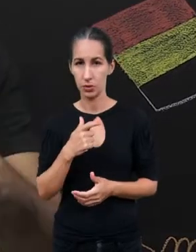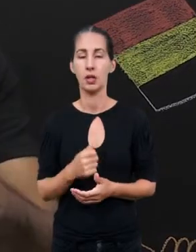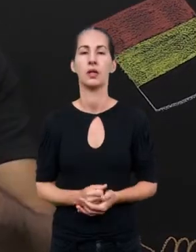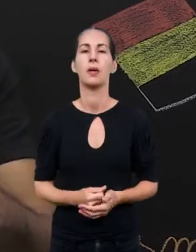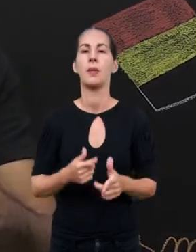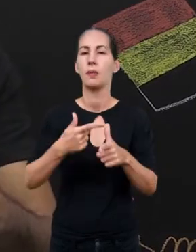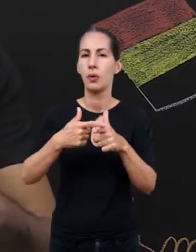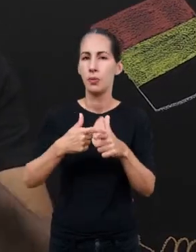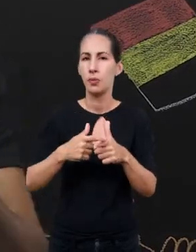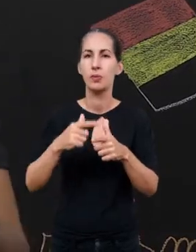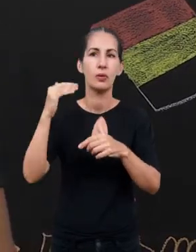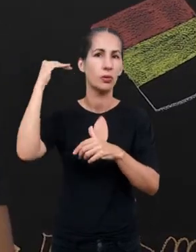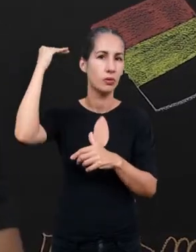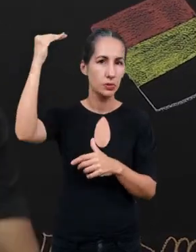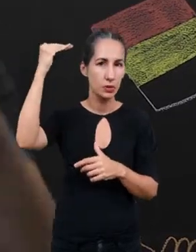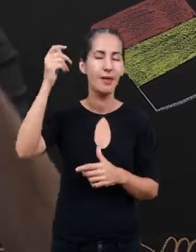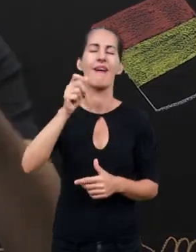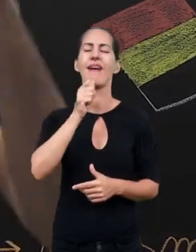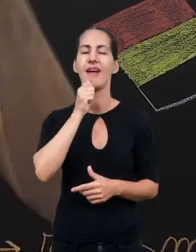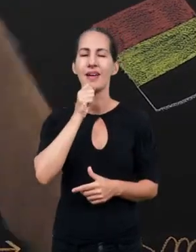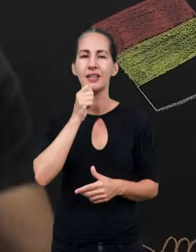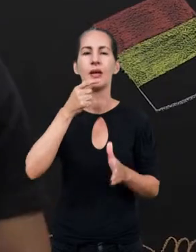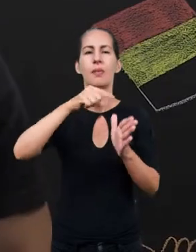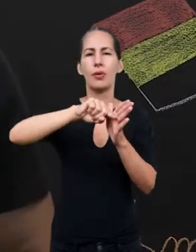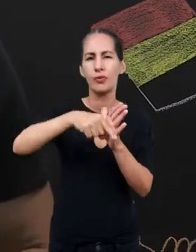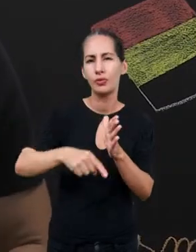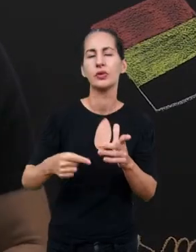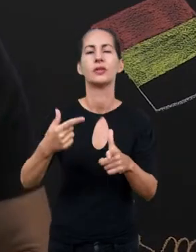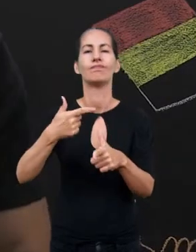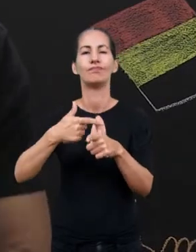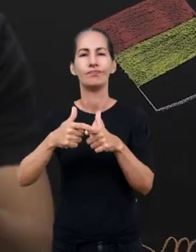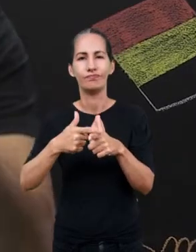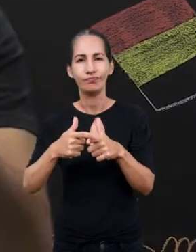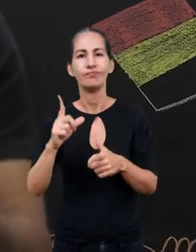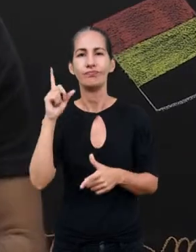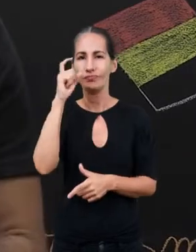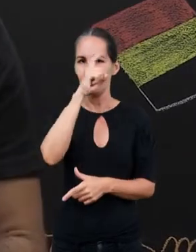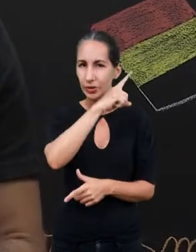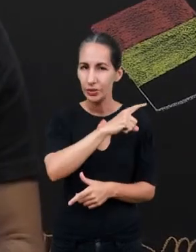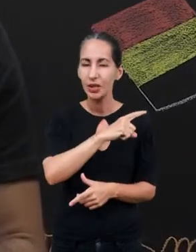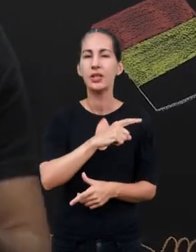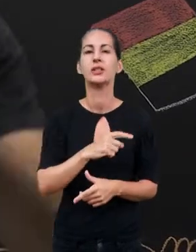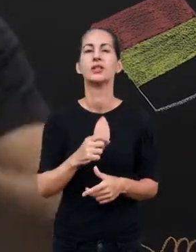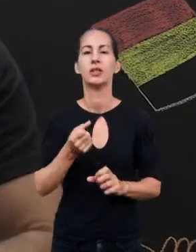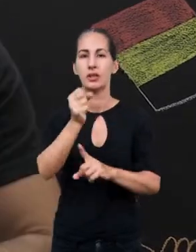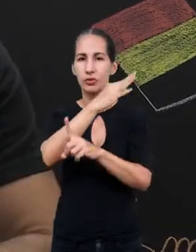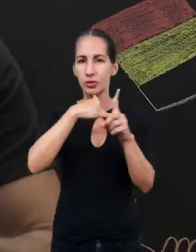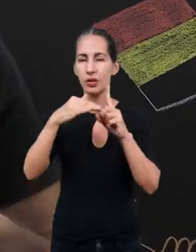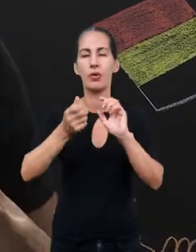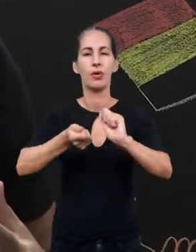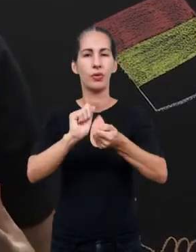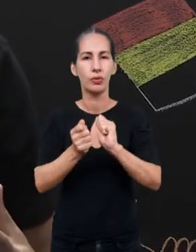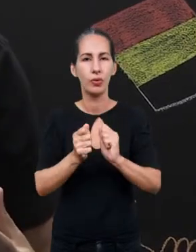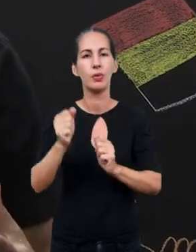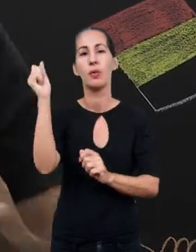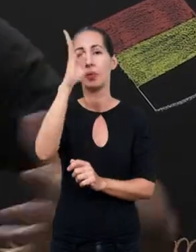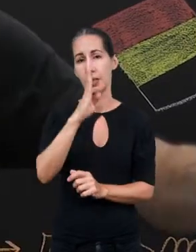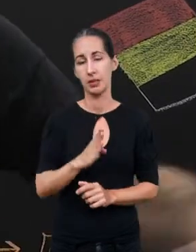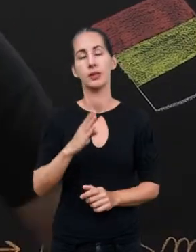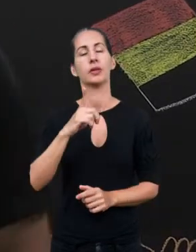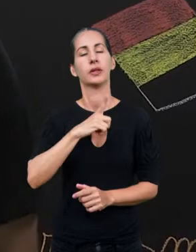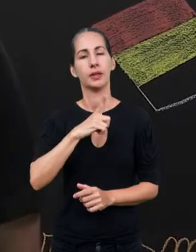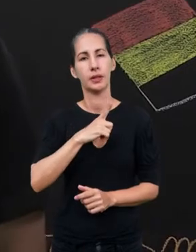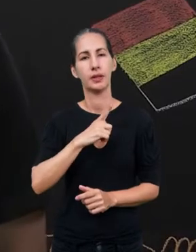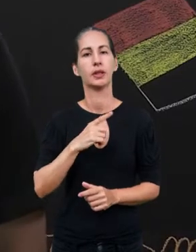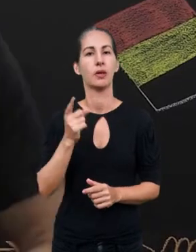sofreram com o colonialismo, ainda têm profundas dificuldades econômicas e sociais. O Brasil é um desses países